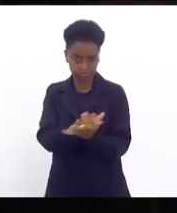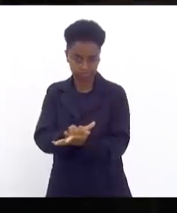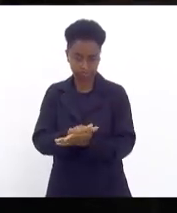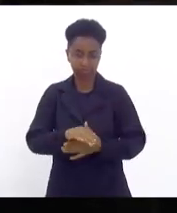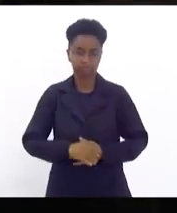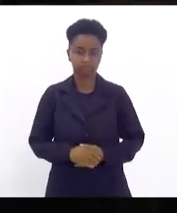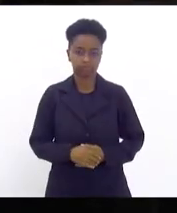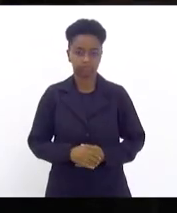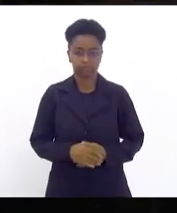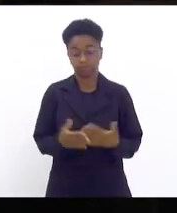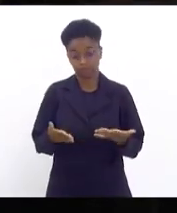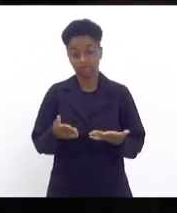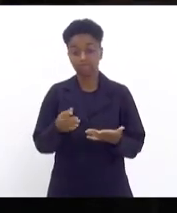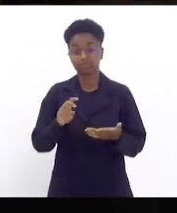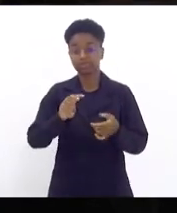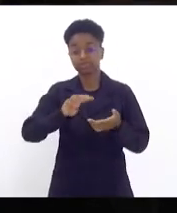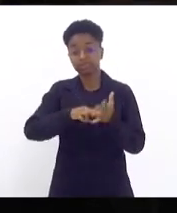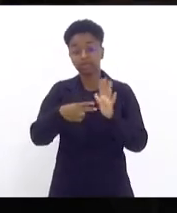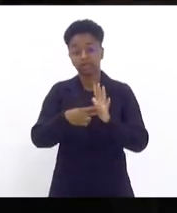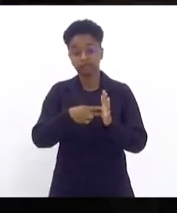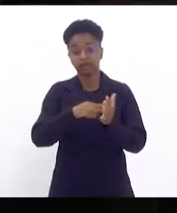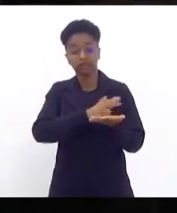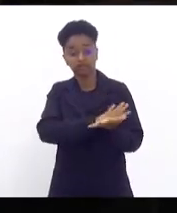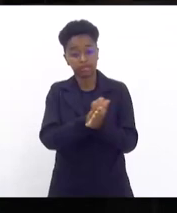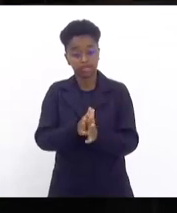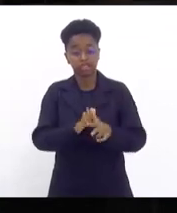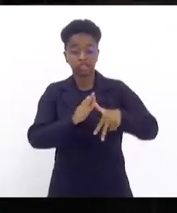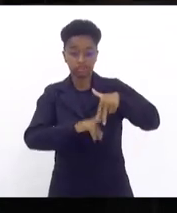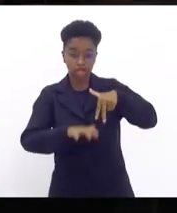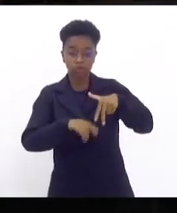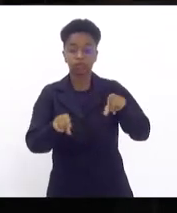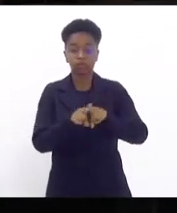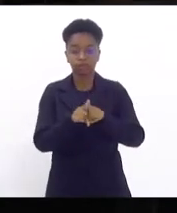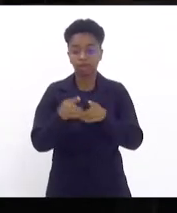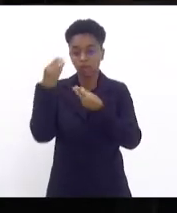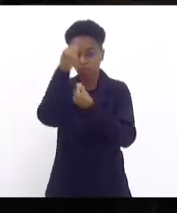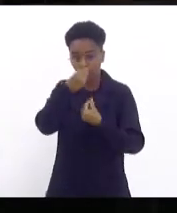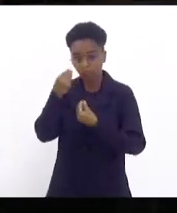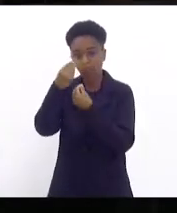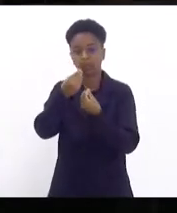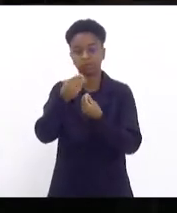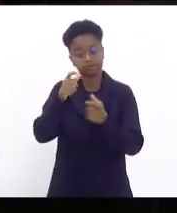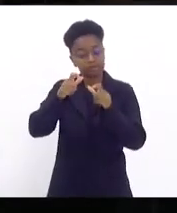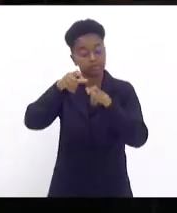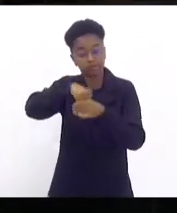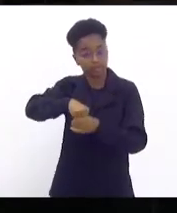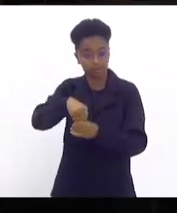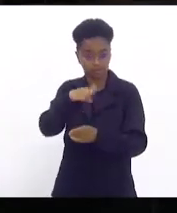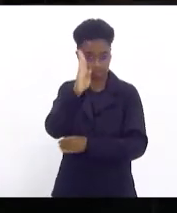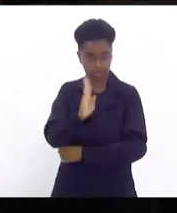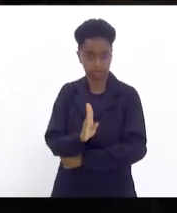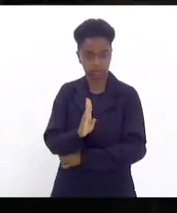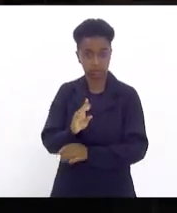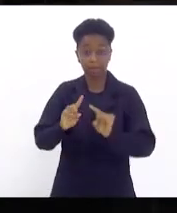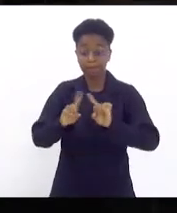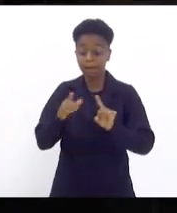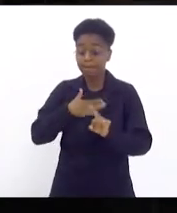Ou seja, discriminação de gênero e por orientação sexual e também por procedência nacional. O projeto apenas